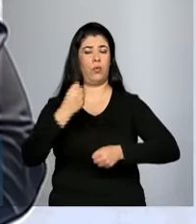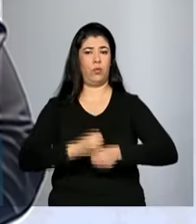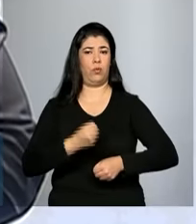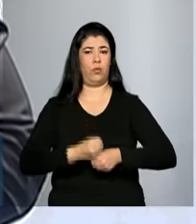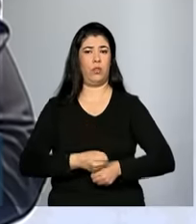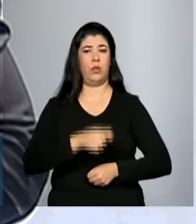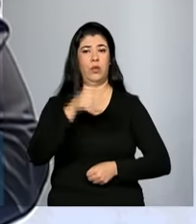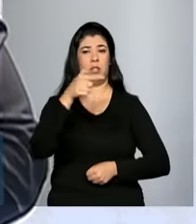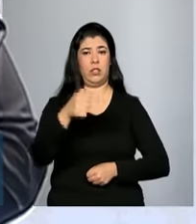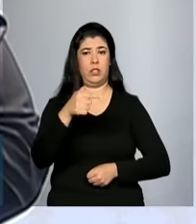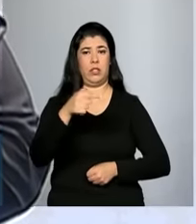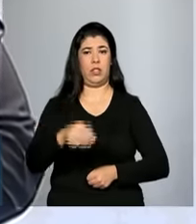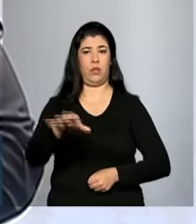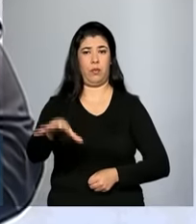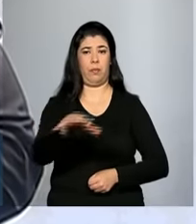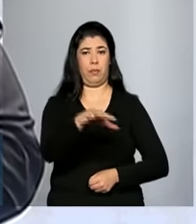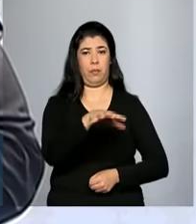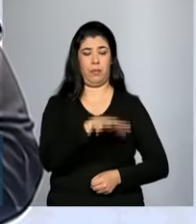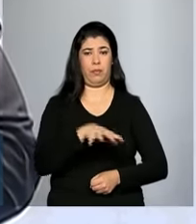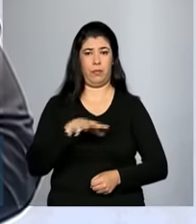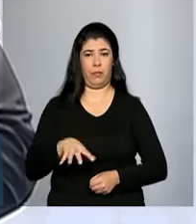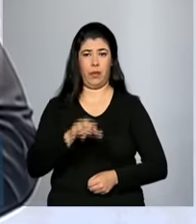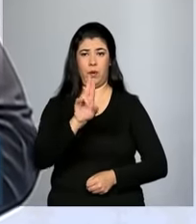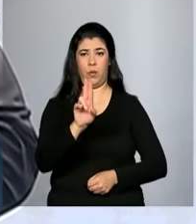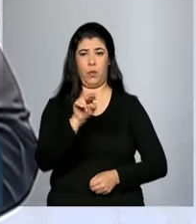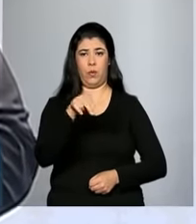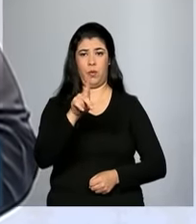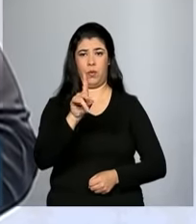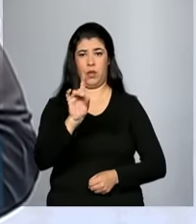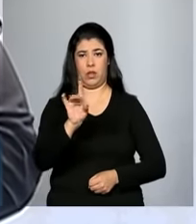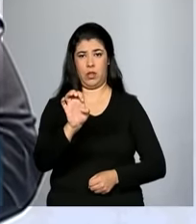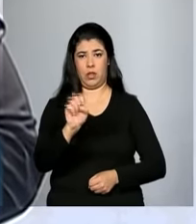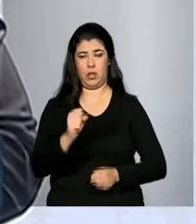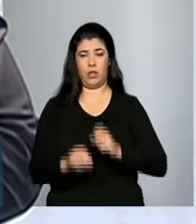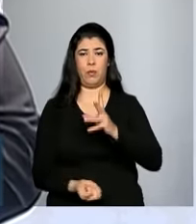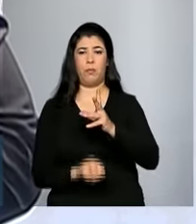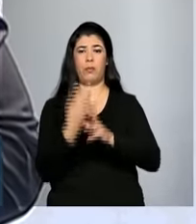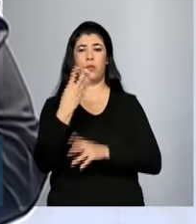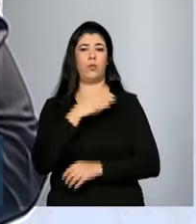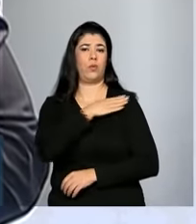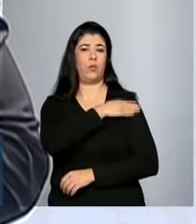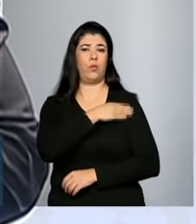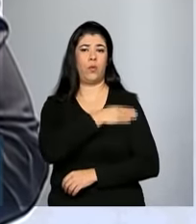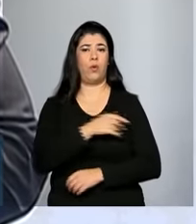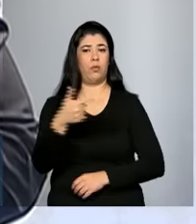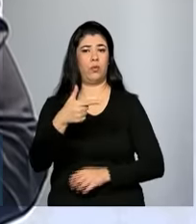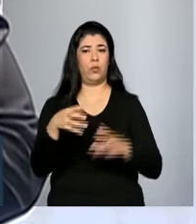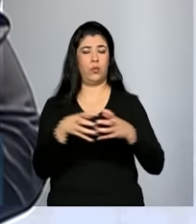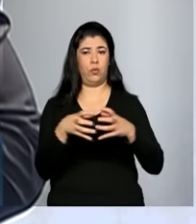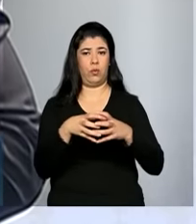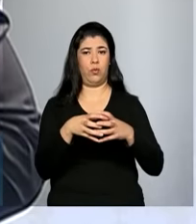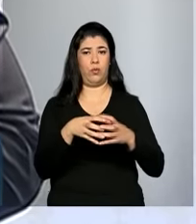7 unidades de produção de etanol de segunda geração. Isso significa